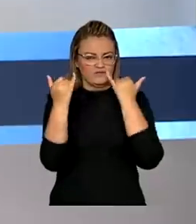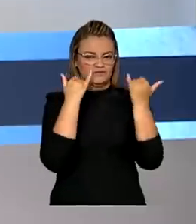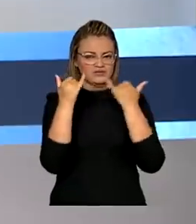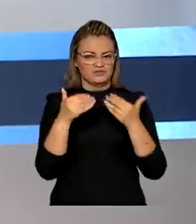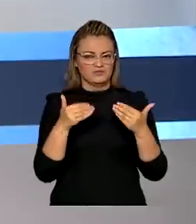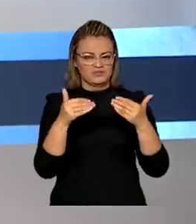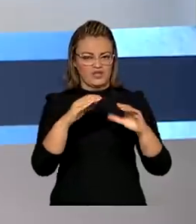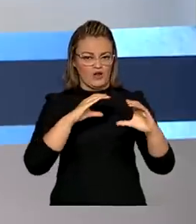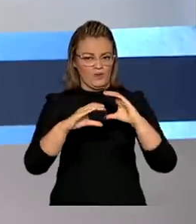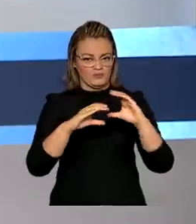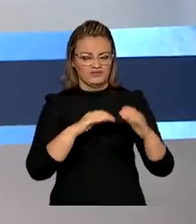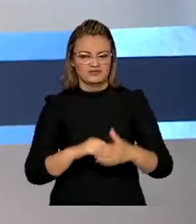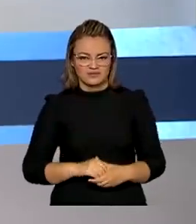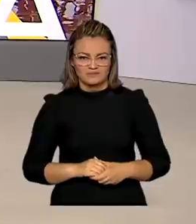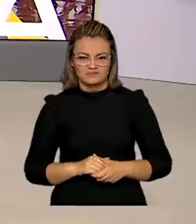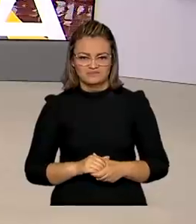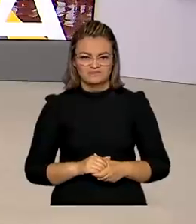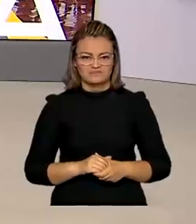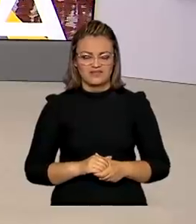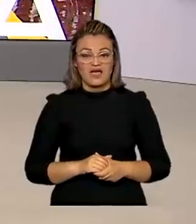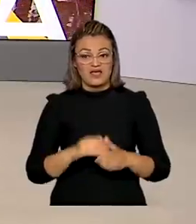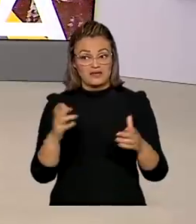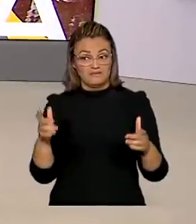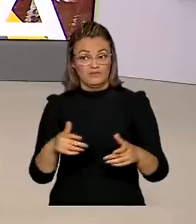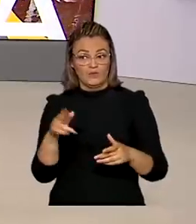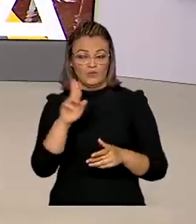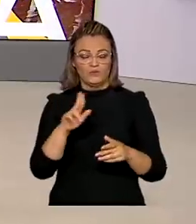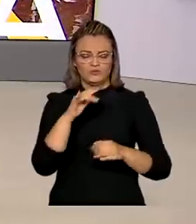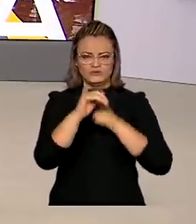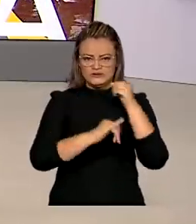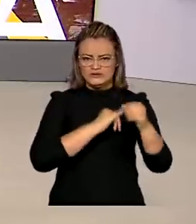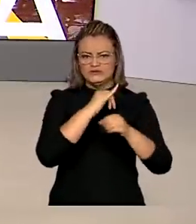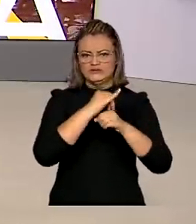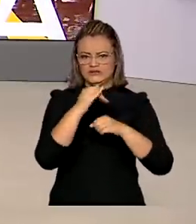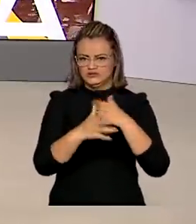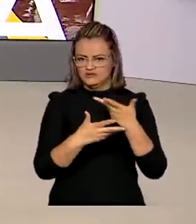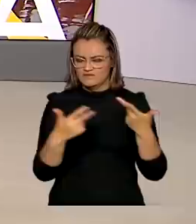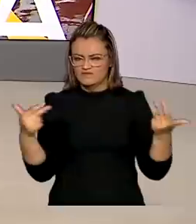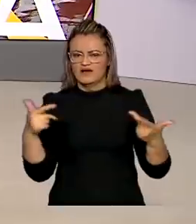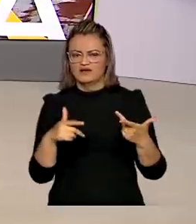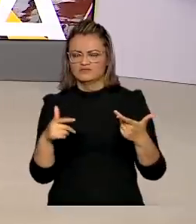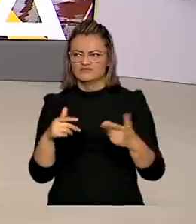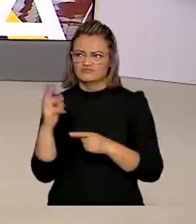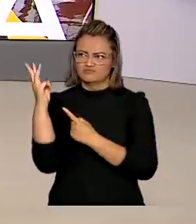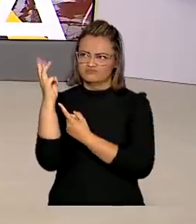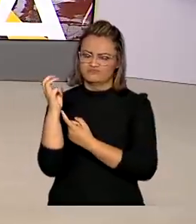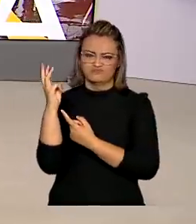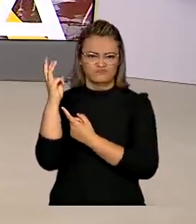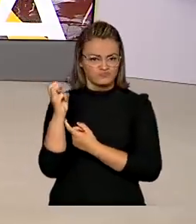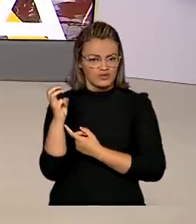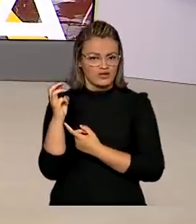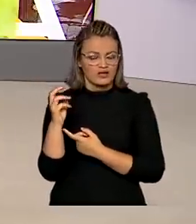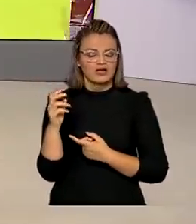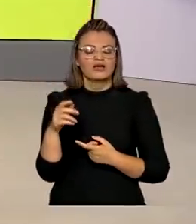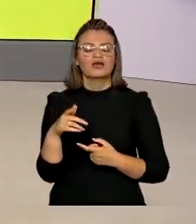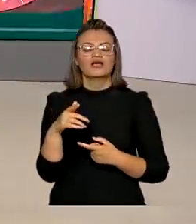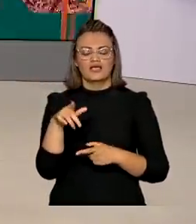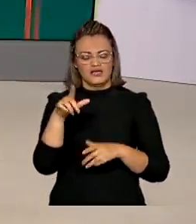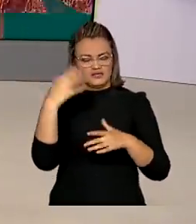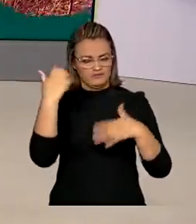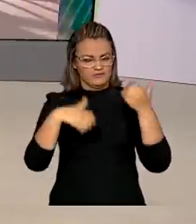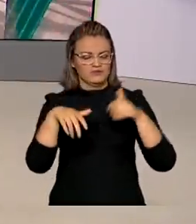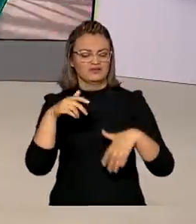do Ministério das Comunicações. E o aumento da conectividade em banda larga e do uso da rede mundial de computadores foi um